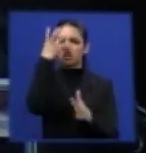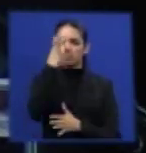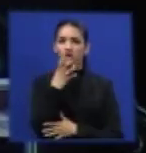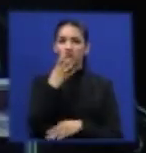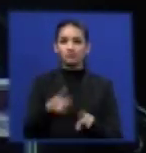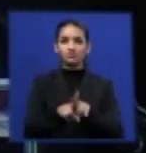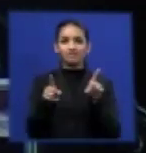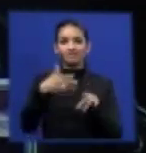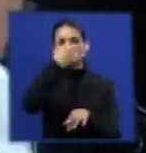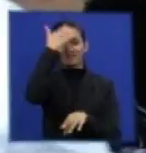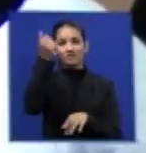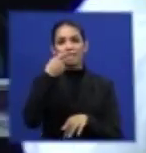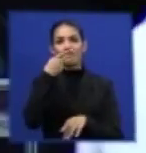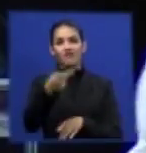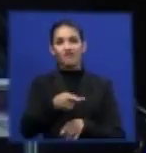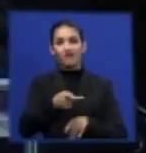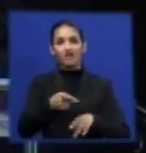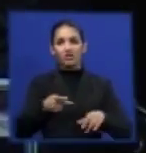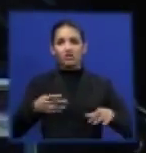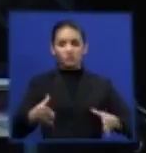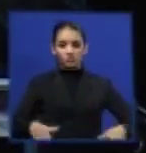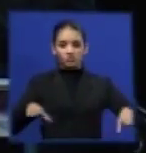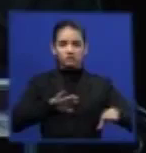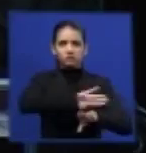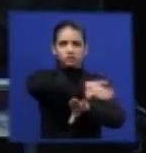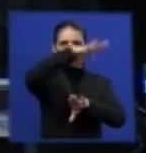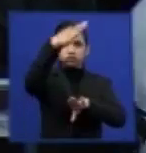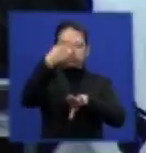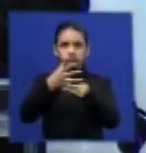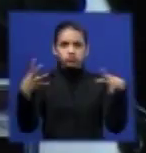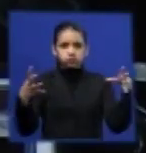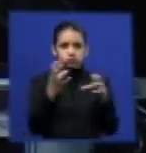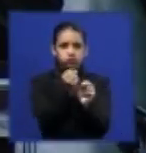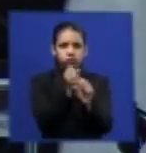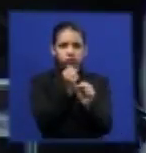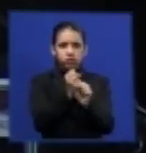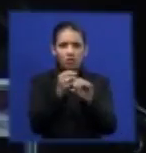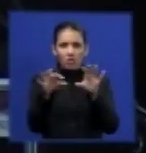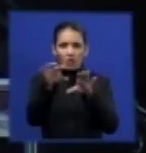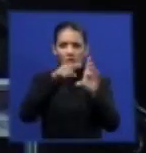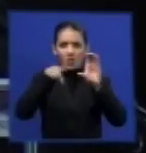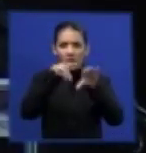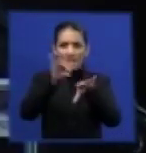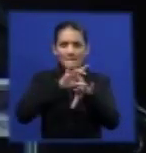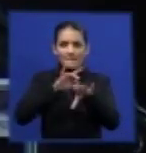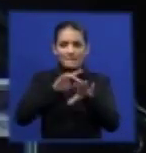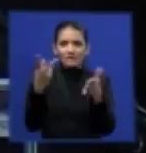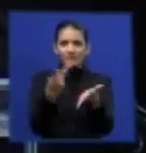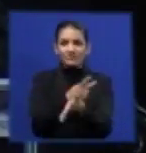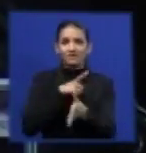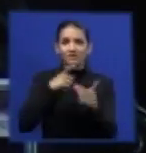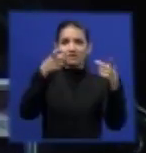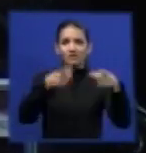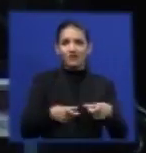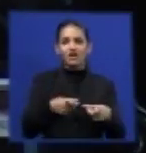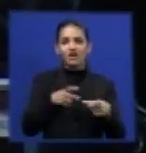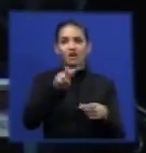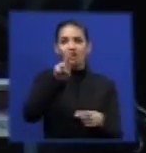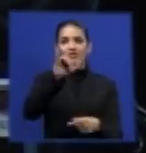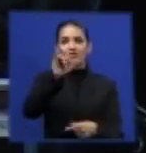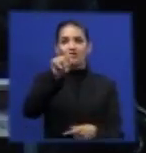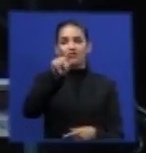montanha de pneus se localizava na Virgínia, nos Estados Unidos,